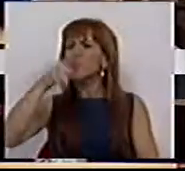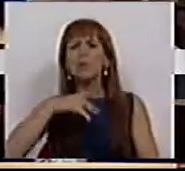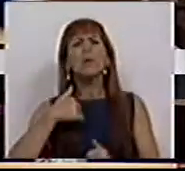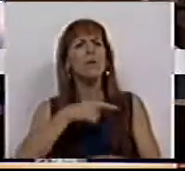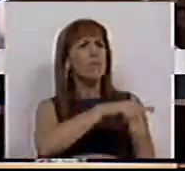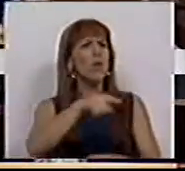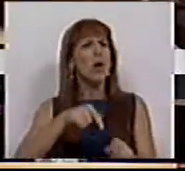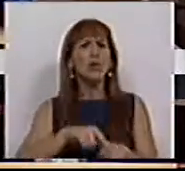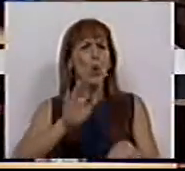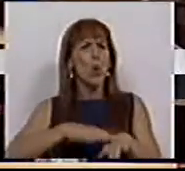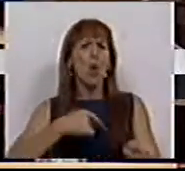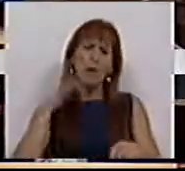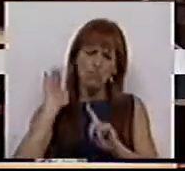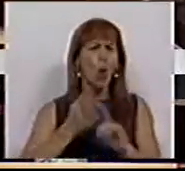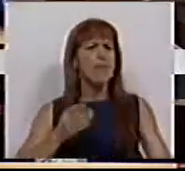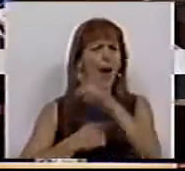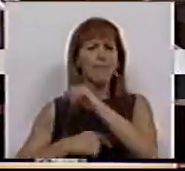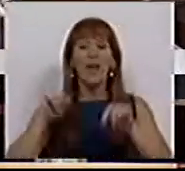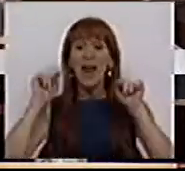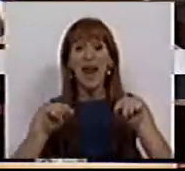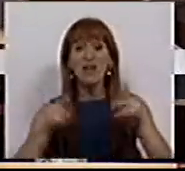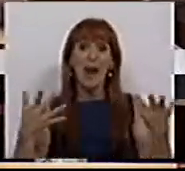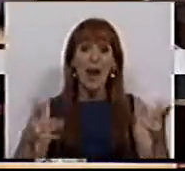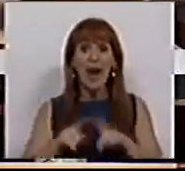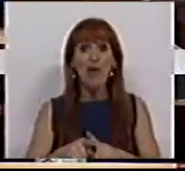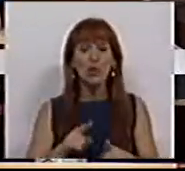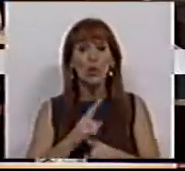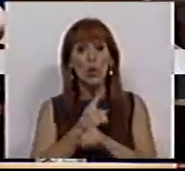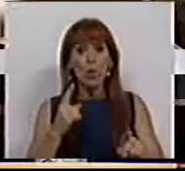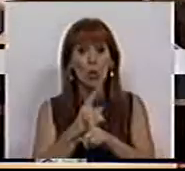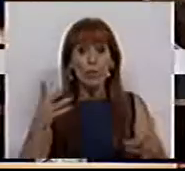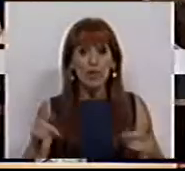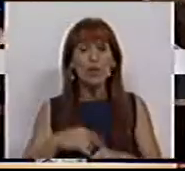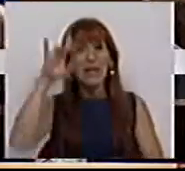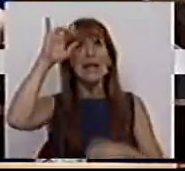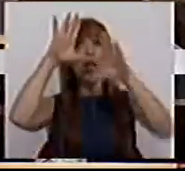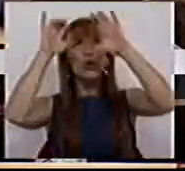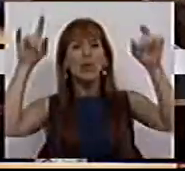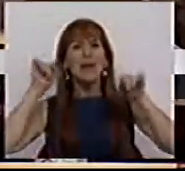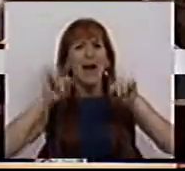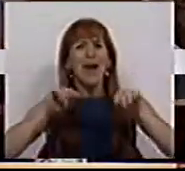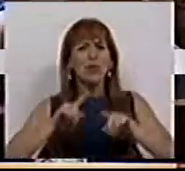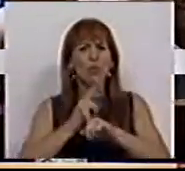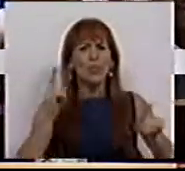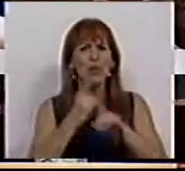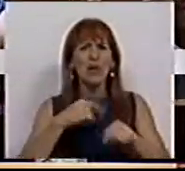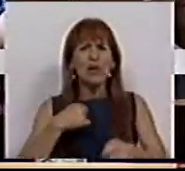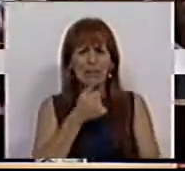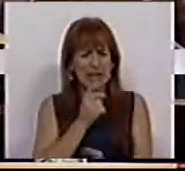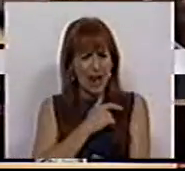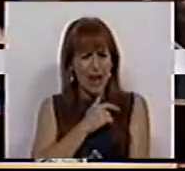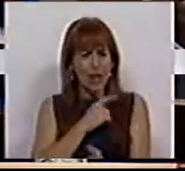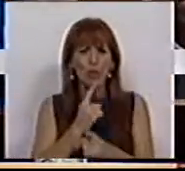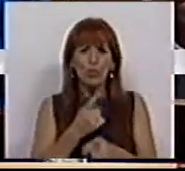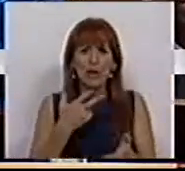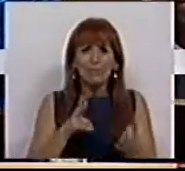diz vocês são os culpados e eu vou castigá-los. É este o fundamento ideológico, é este o fundamento desta medida.